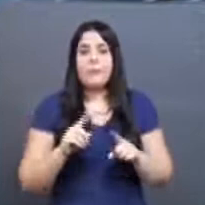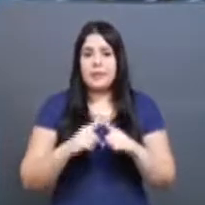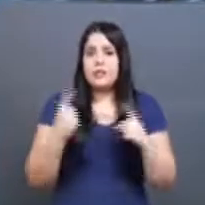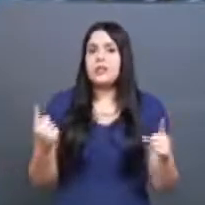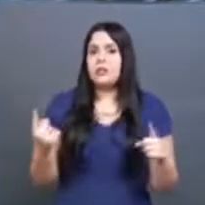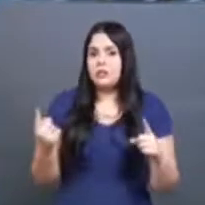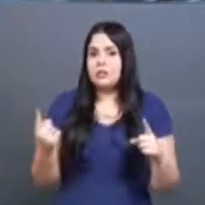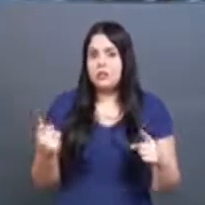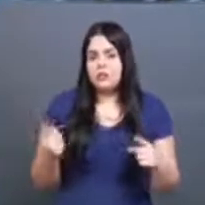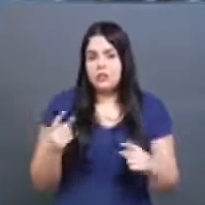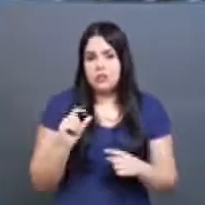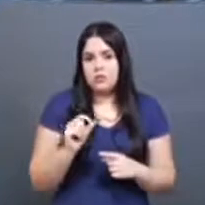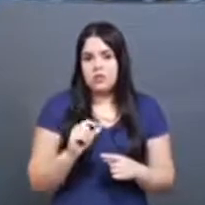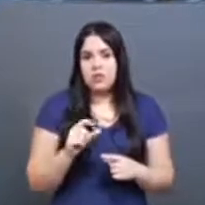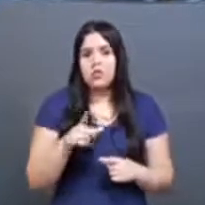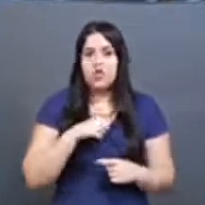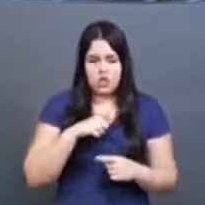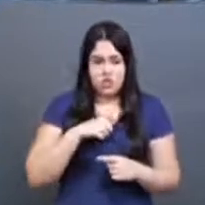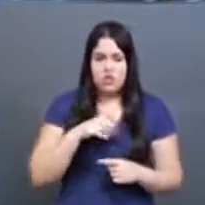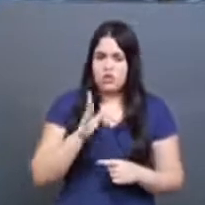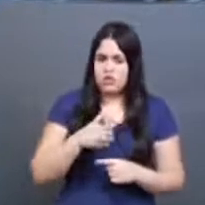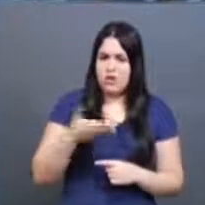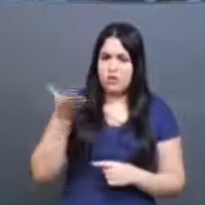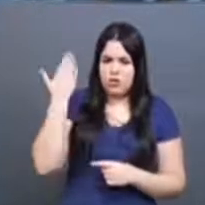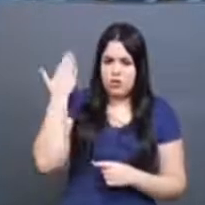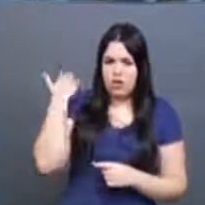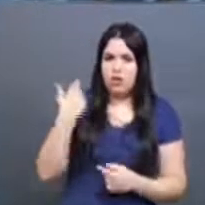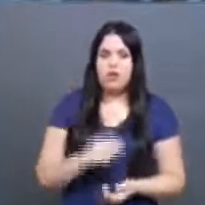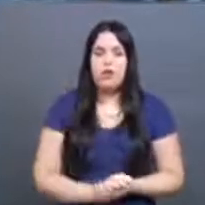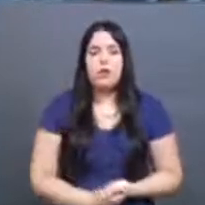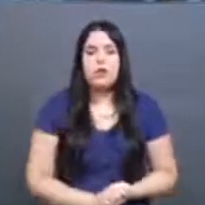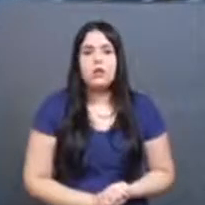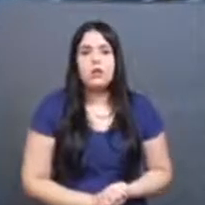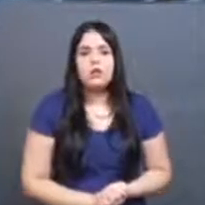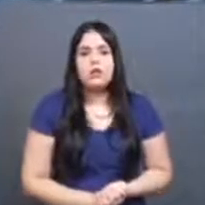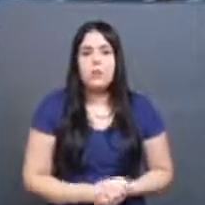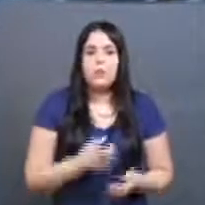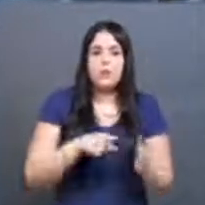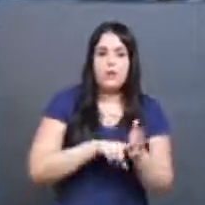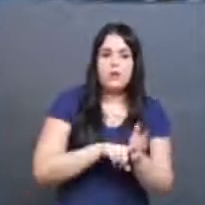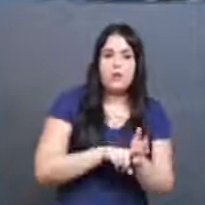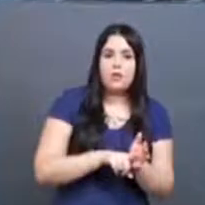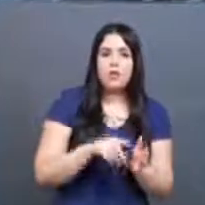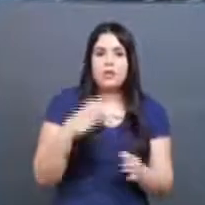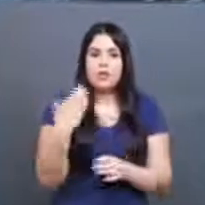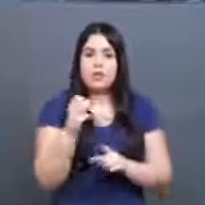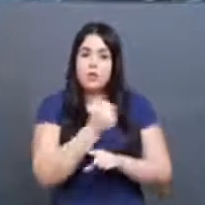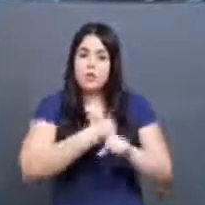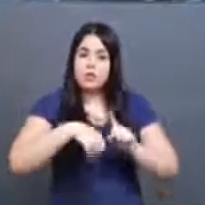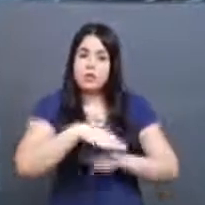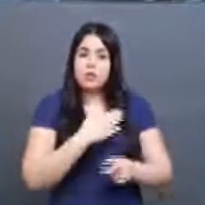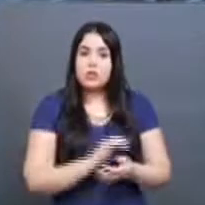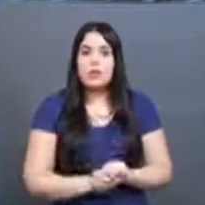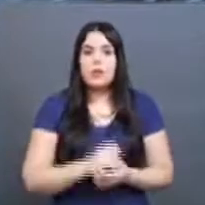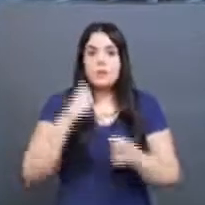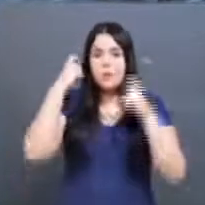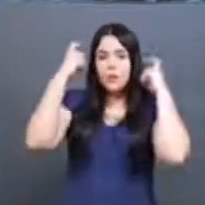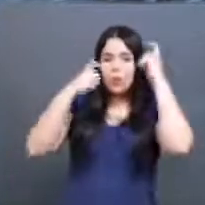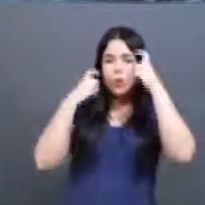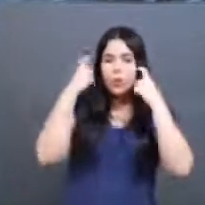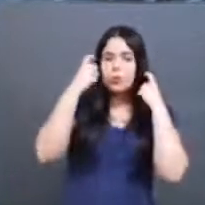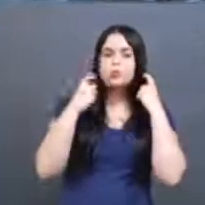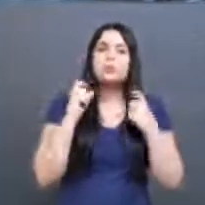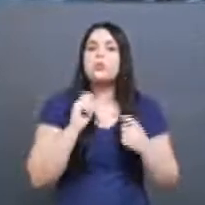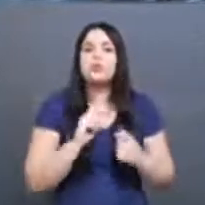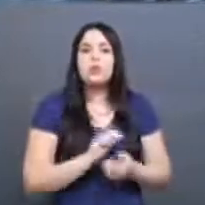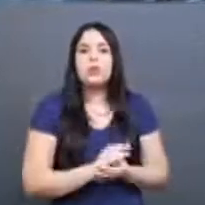anteriormente, já da problemática científica, por exemplo, dentro das próprias ciências sociais, você já se preocupar com